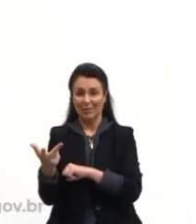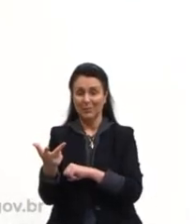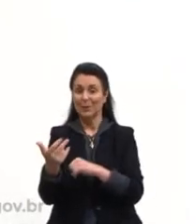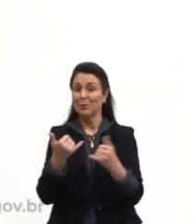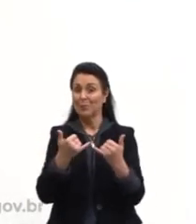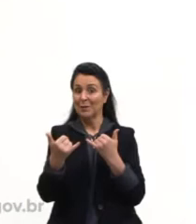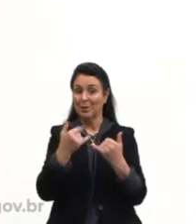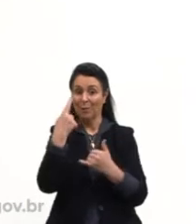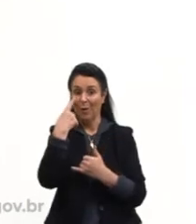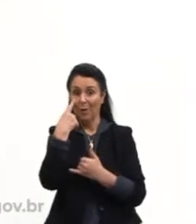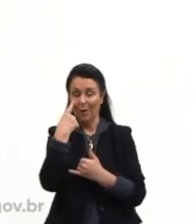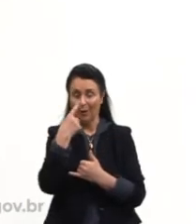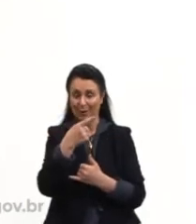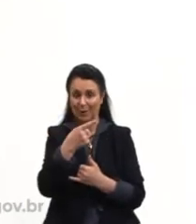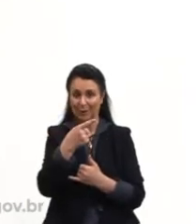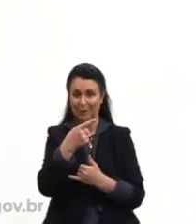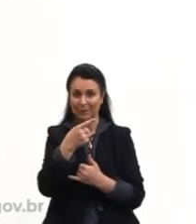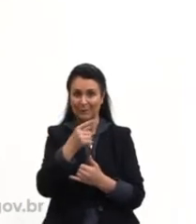exemplos.